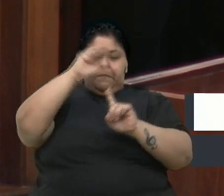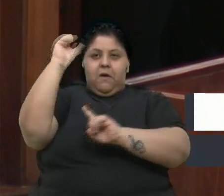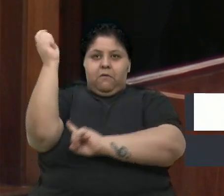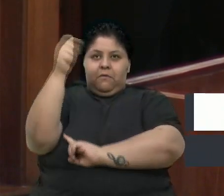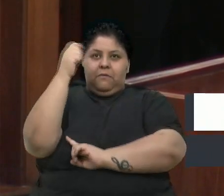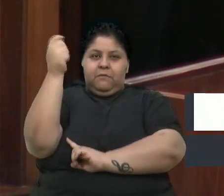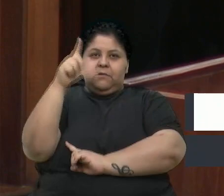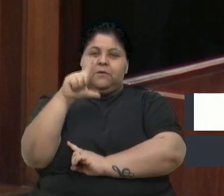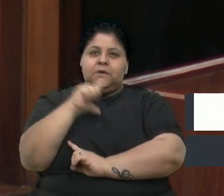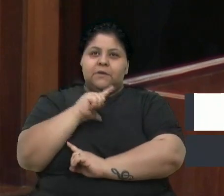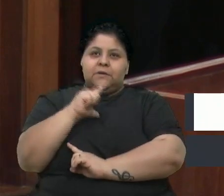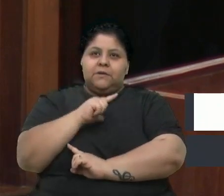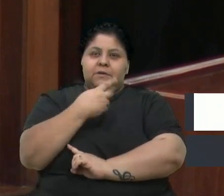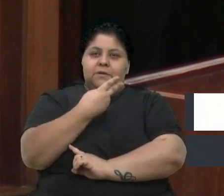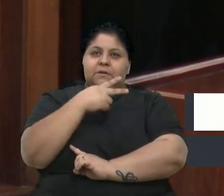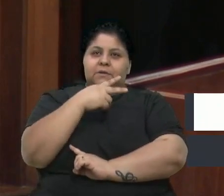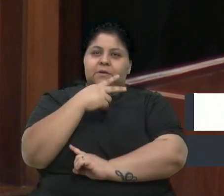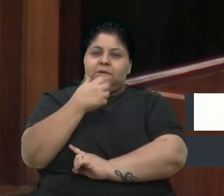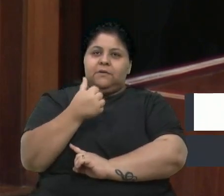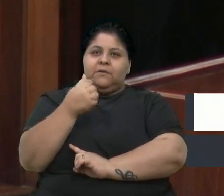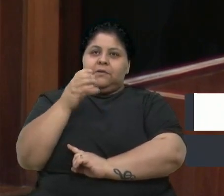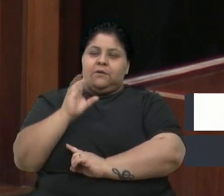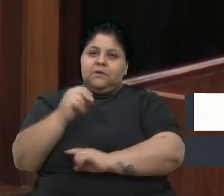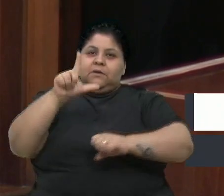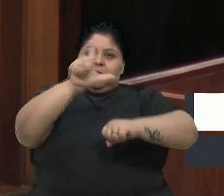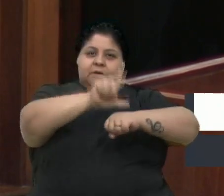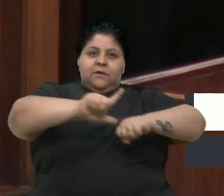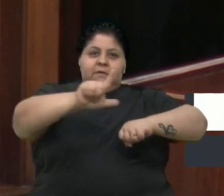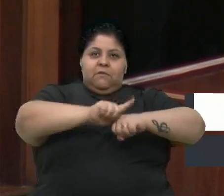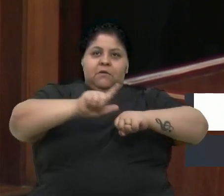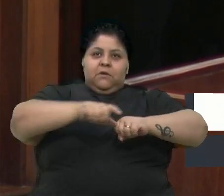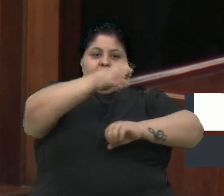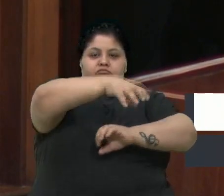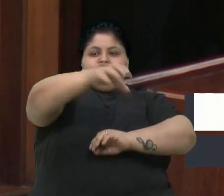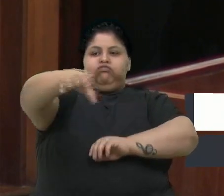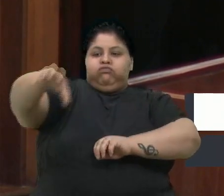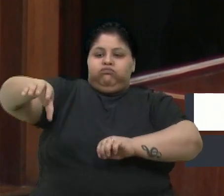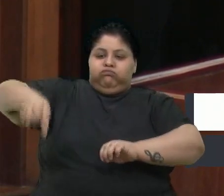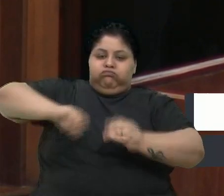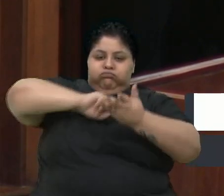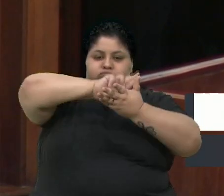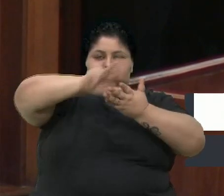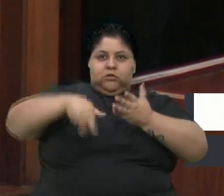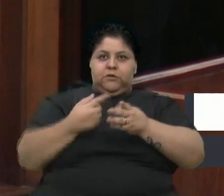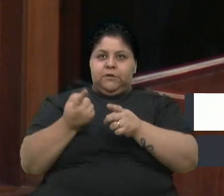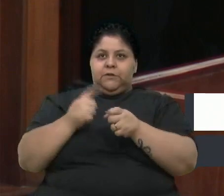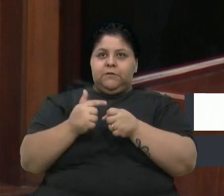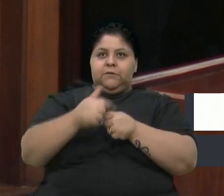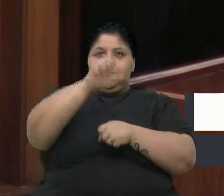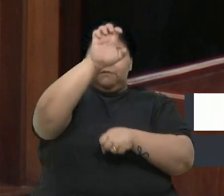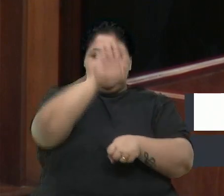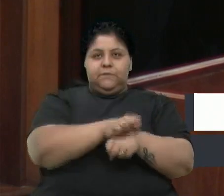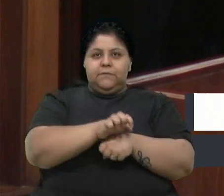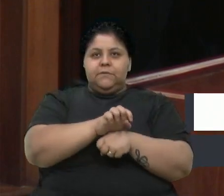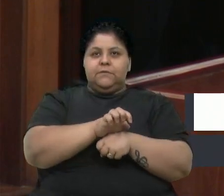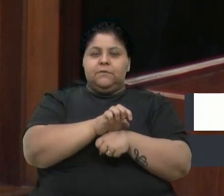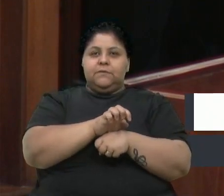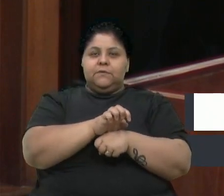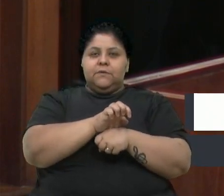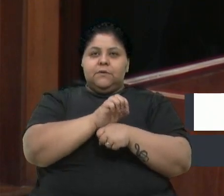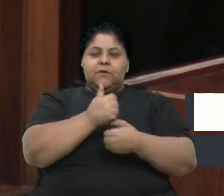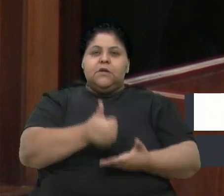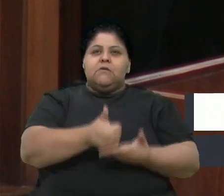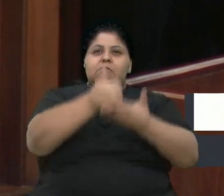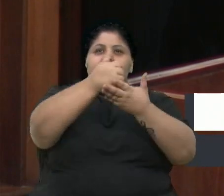263 lojas espalhadas pelas diversas cidades do Estado e conta com 9